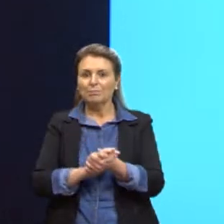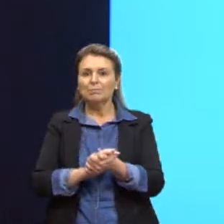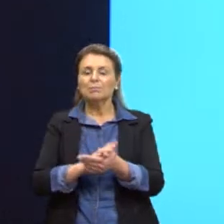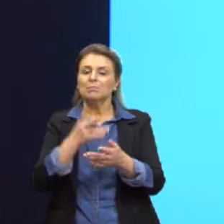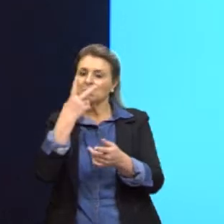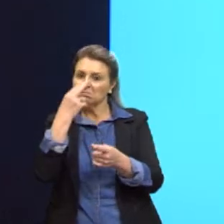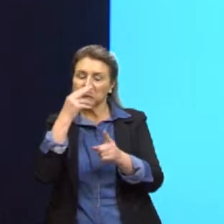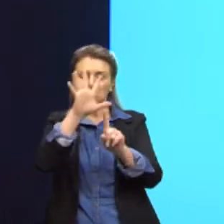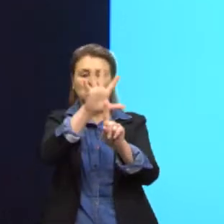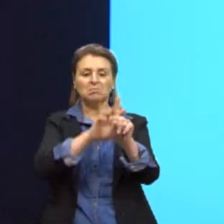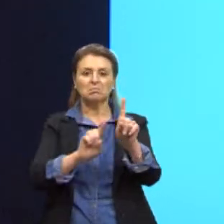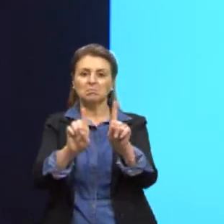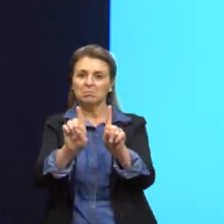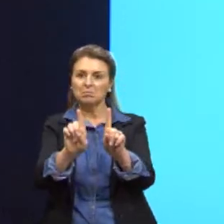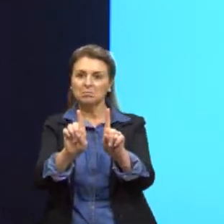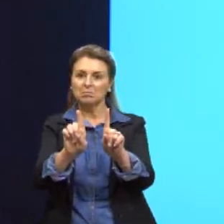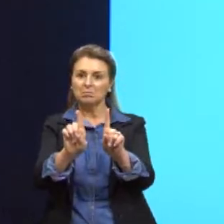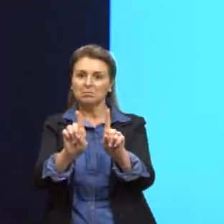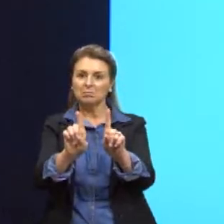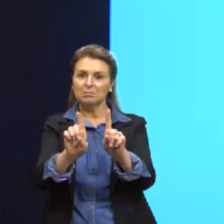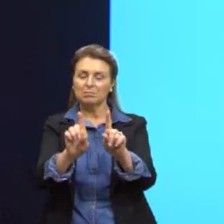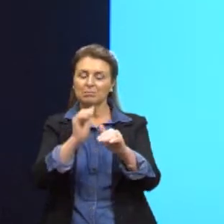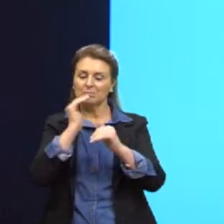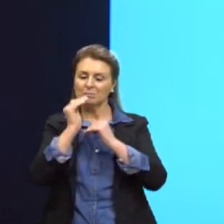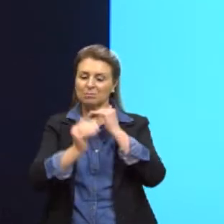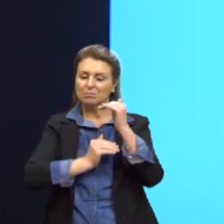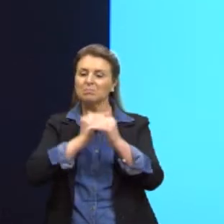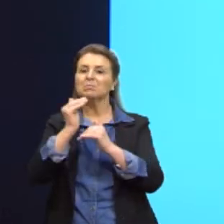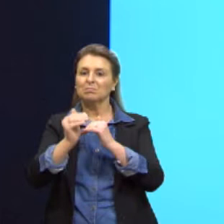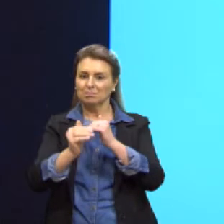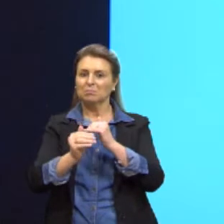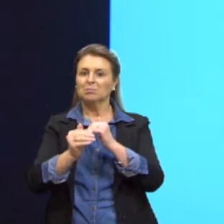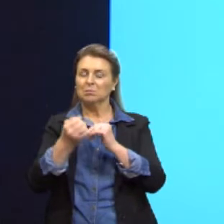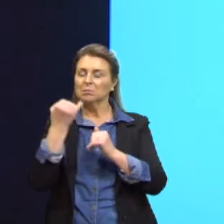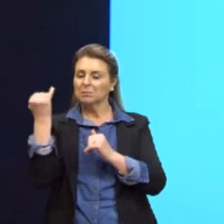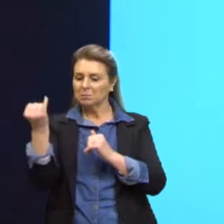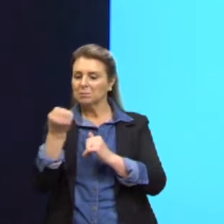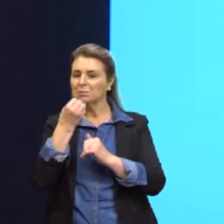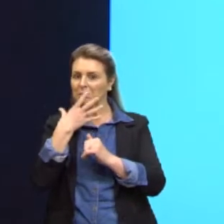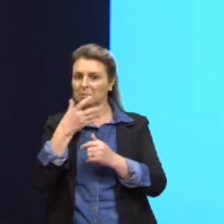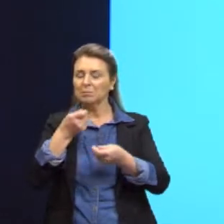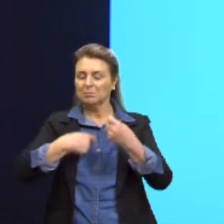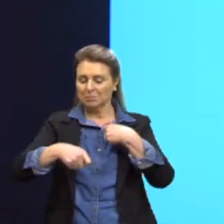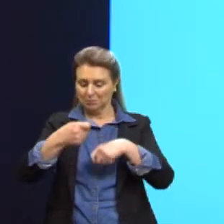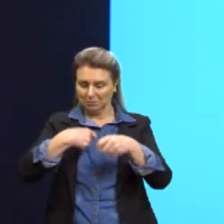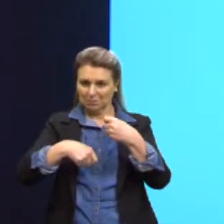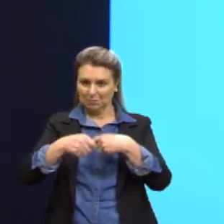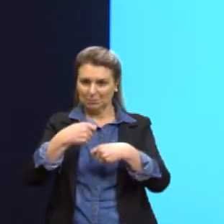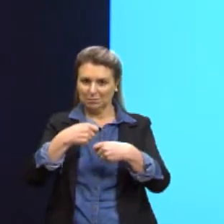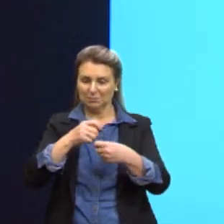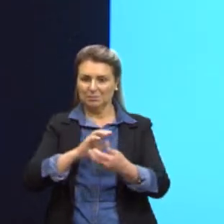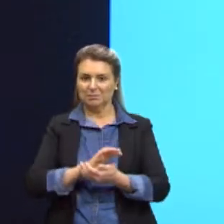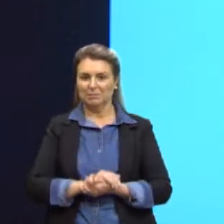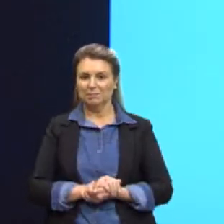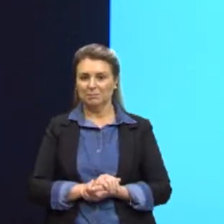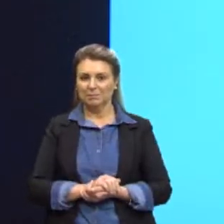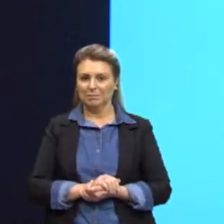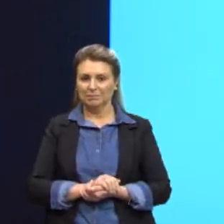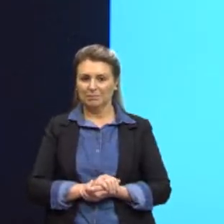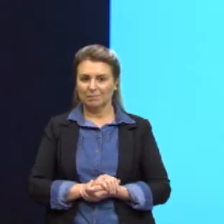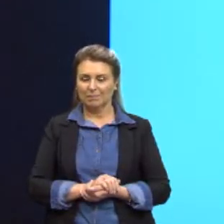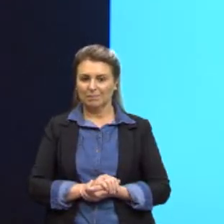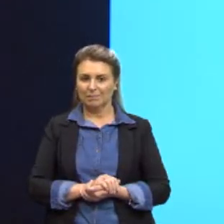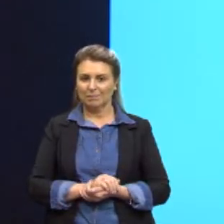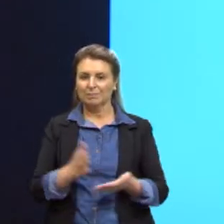E um processo, então, com fins econômicos aí muito utilizado. Aí, quando nós